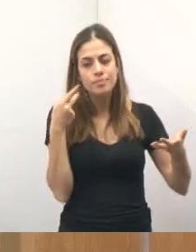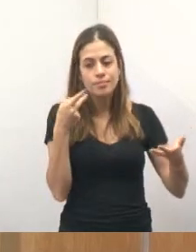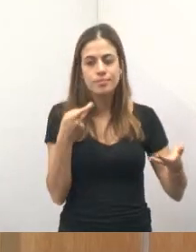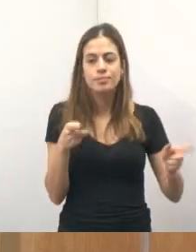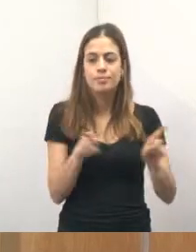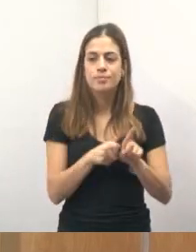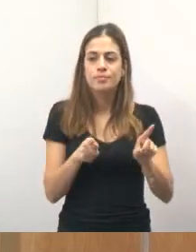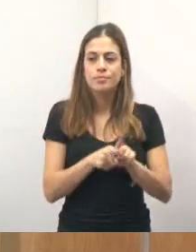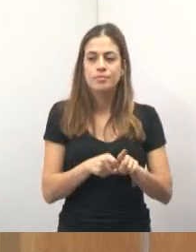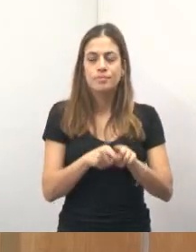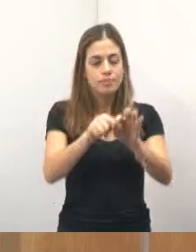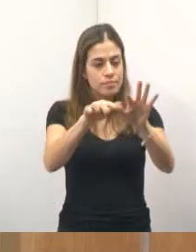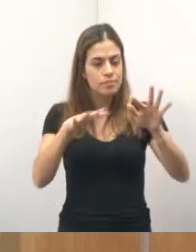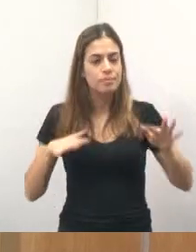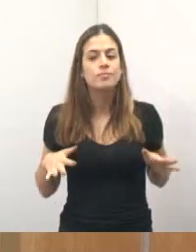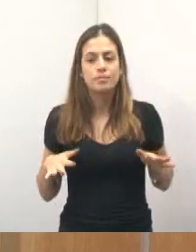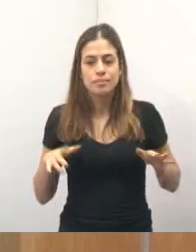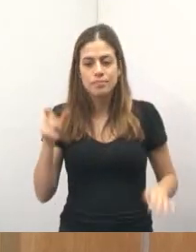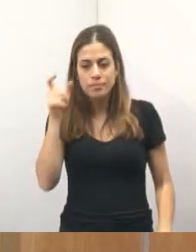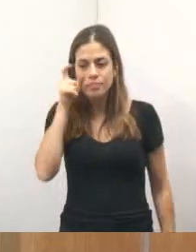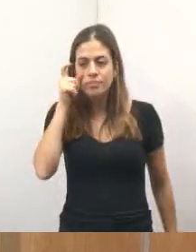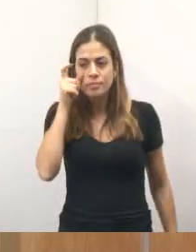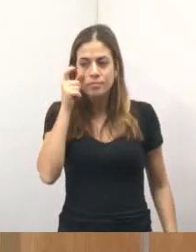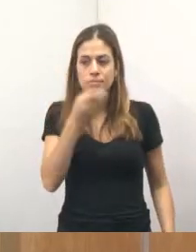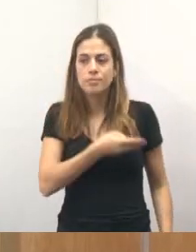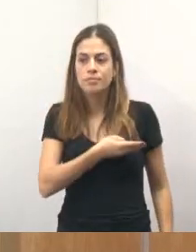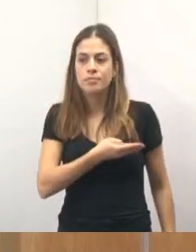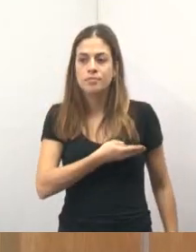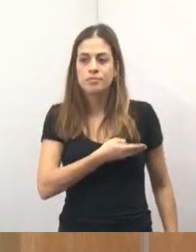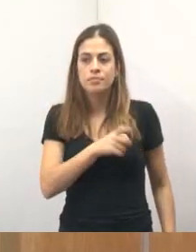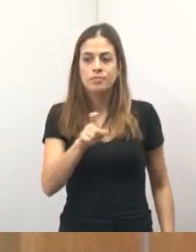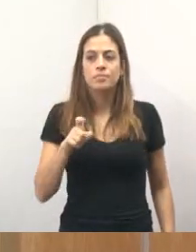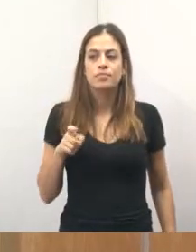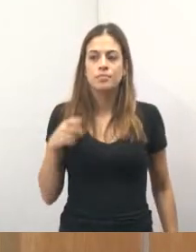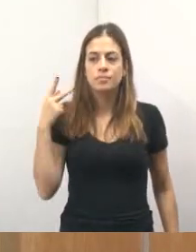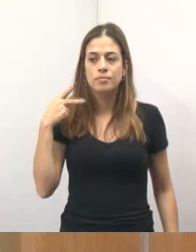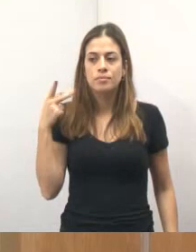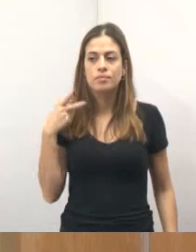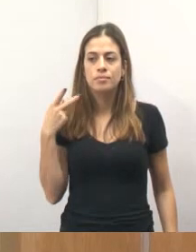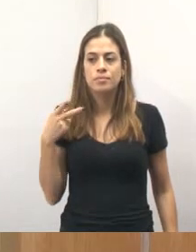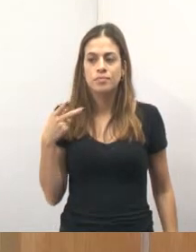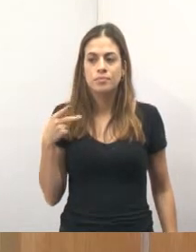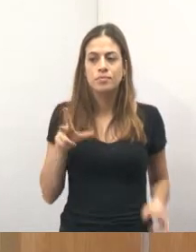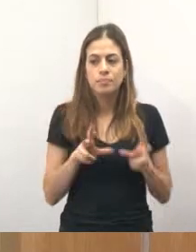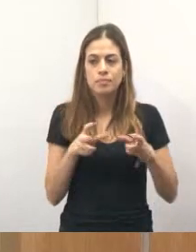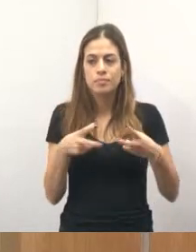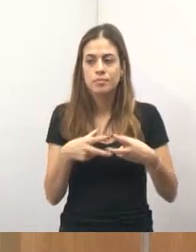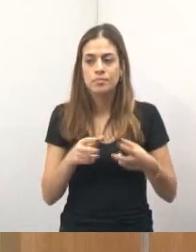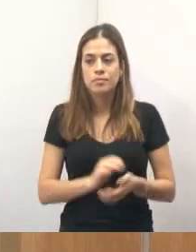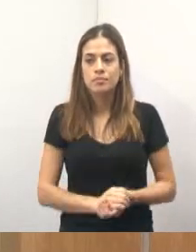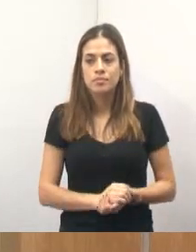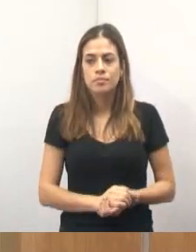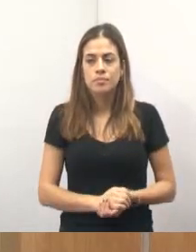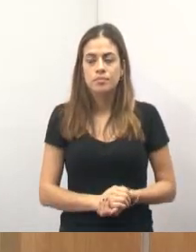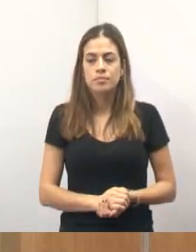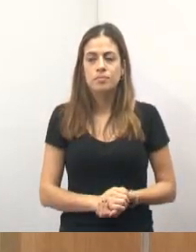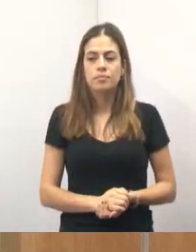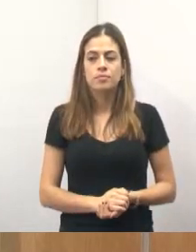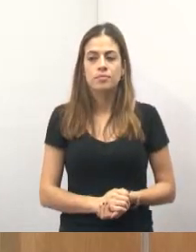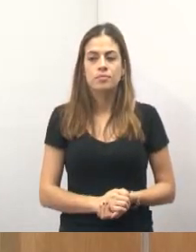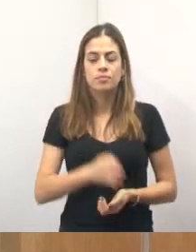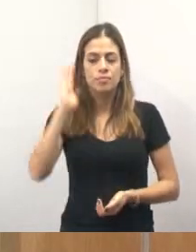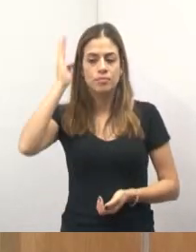também público presente, através do amigo ex-vereador dessa casa, o